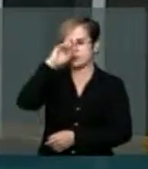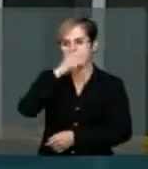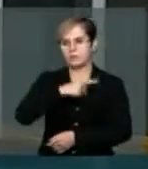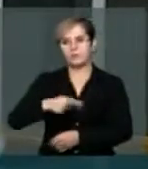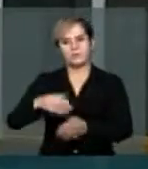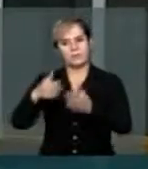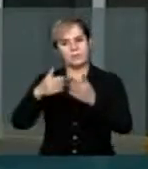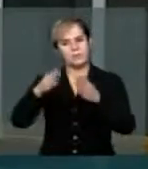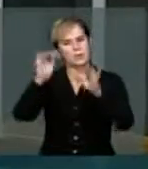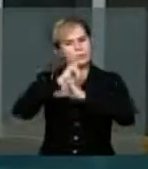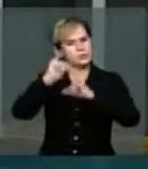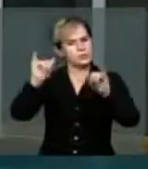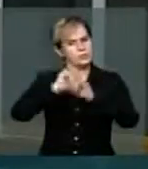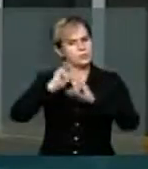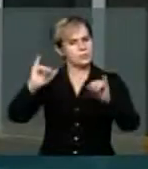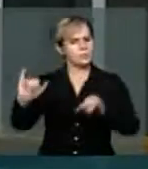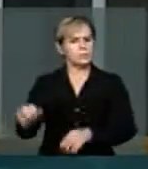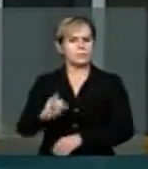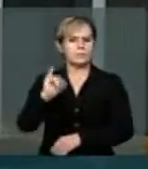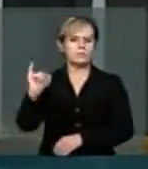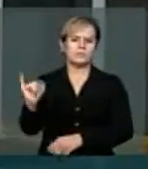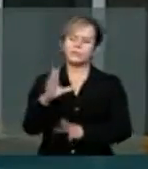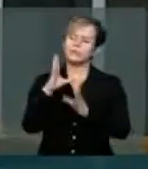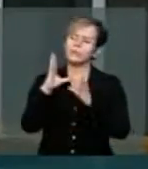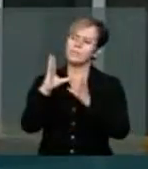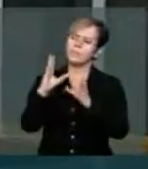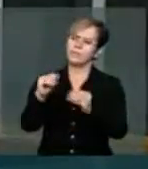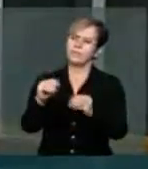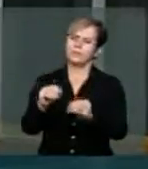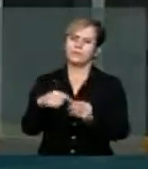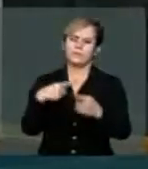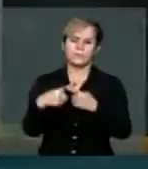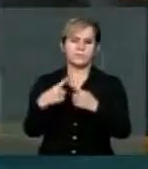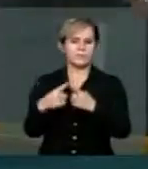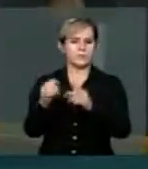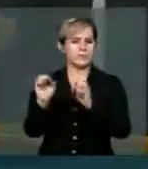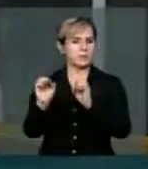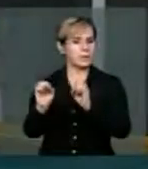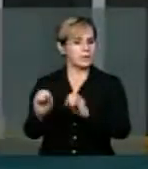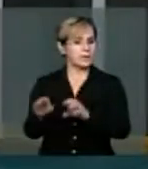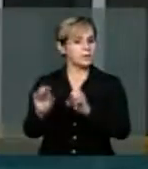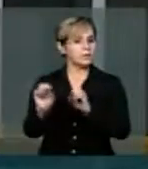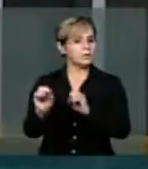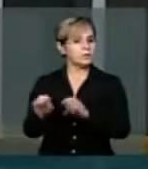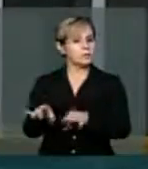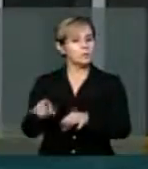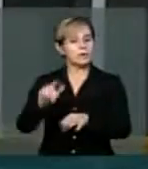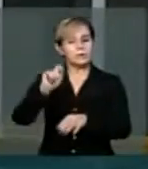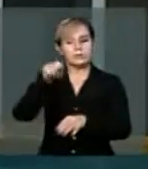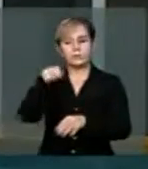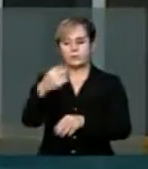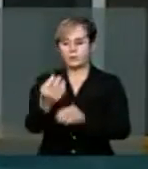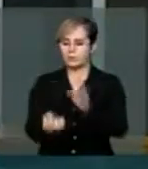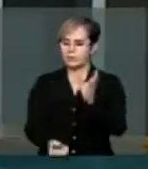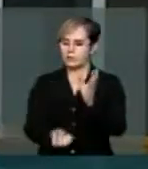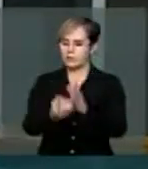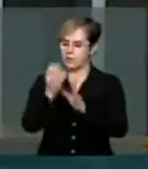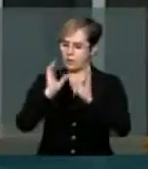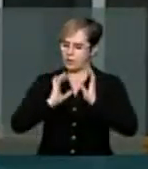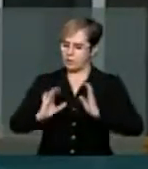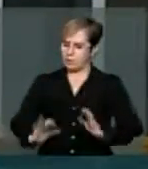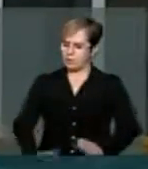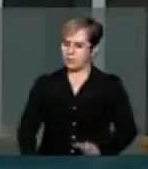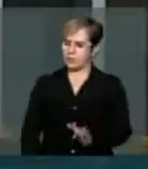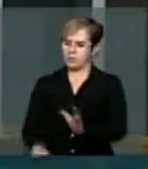a uma questão que eu considero super importante, porque educação é criar cidadania, direitos.